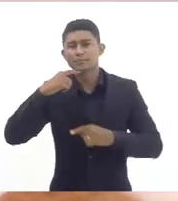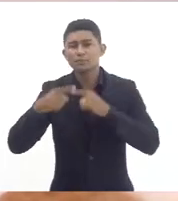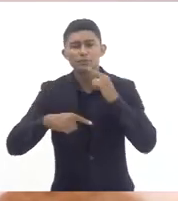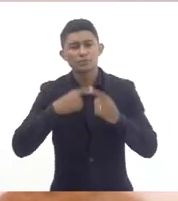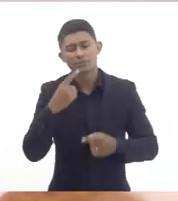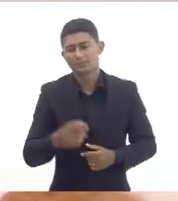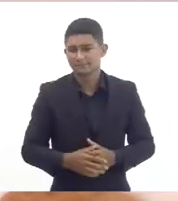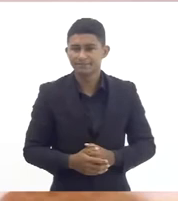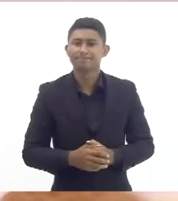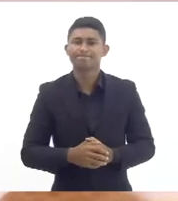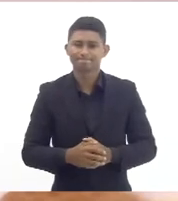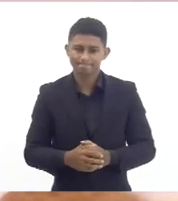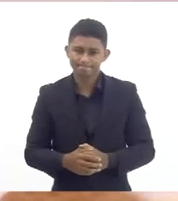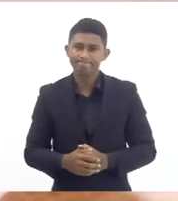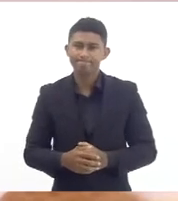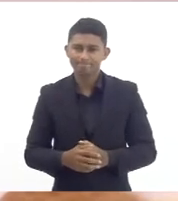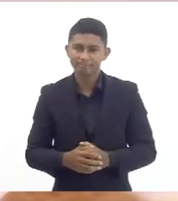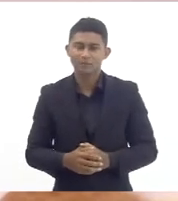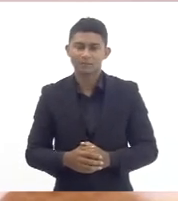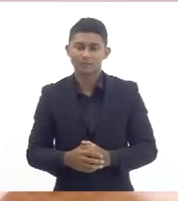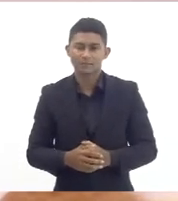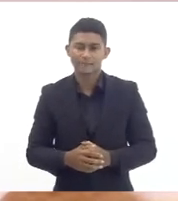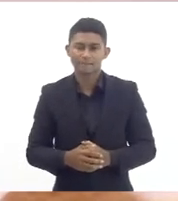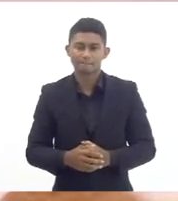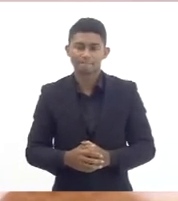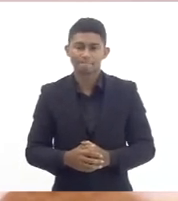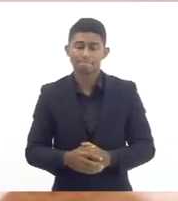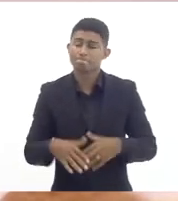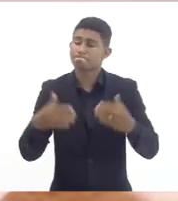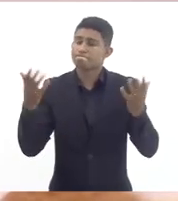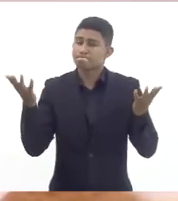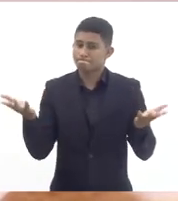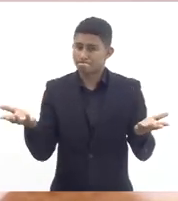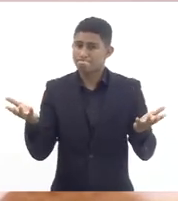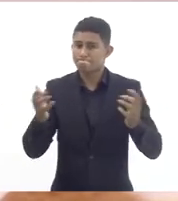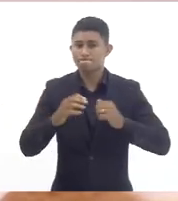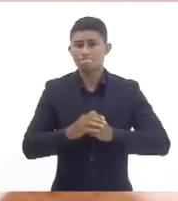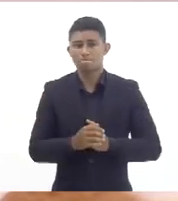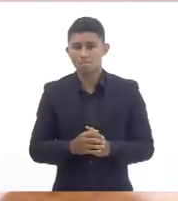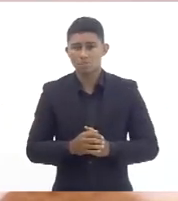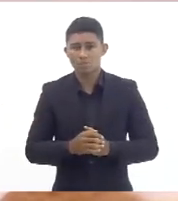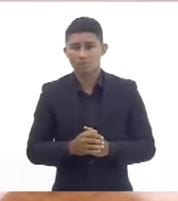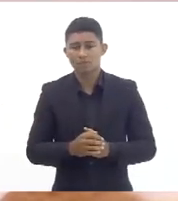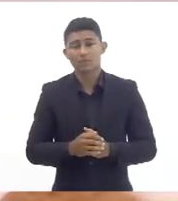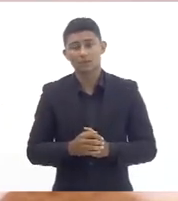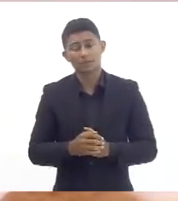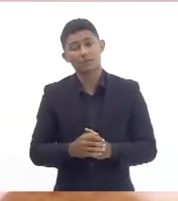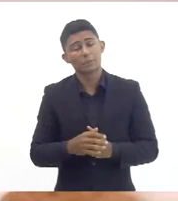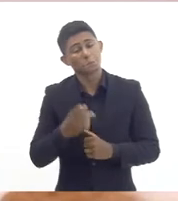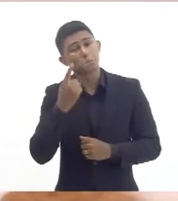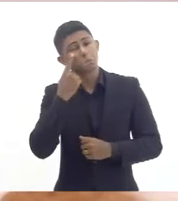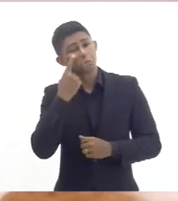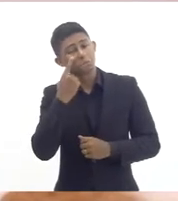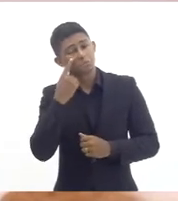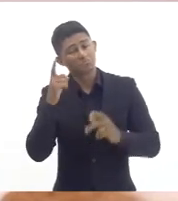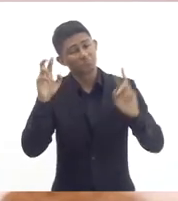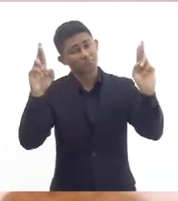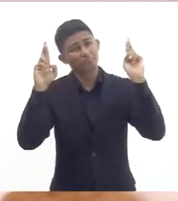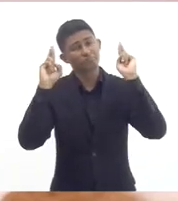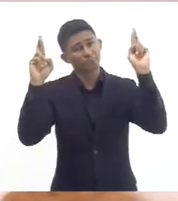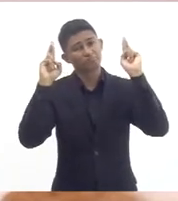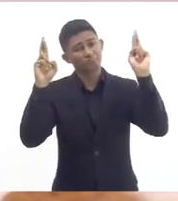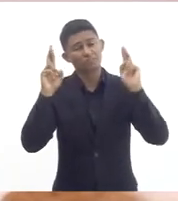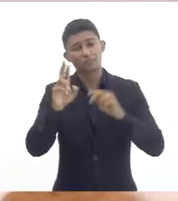adequado para aquela disciplina então se espera que essa situação do